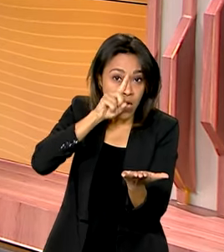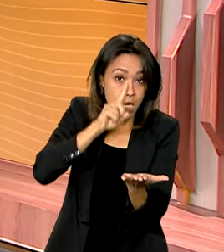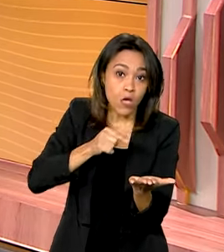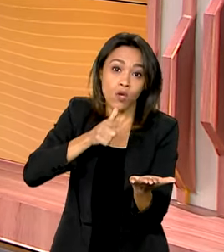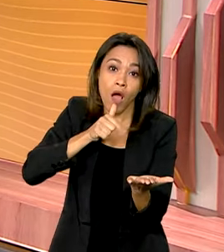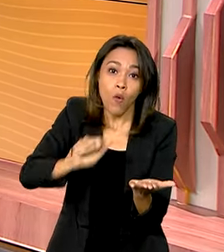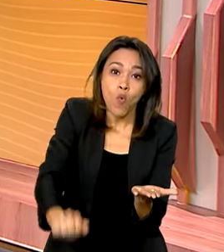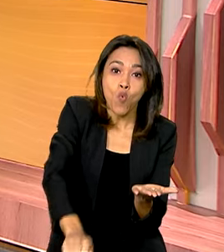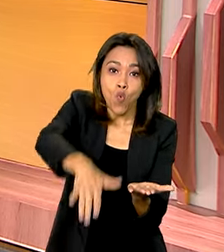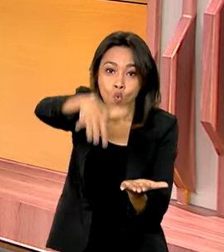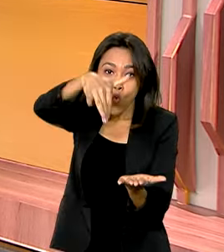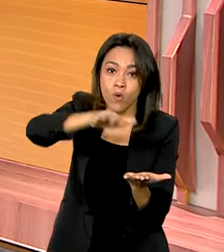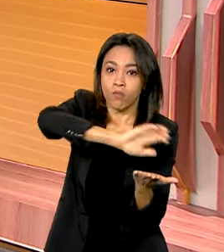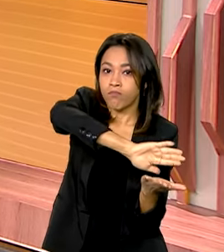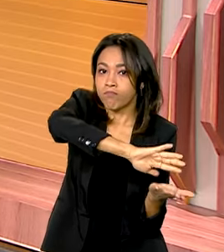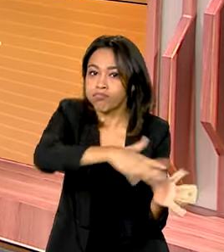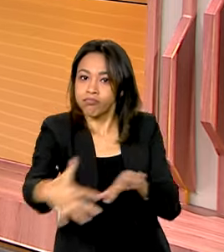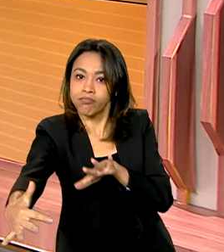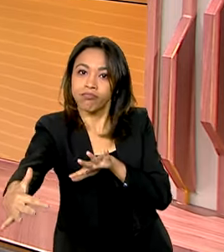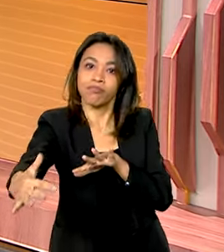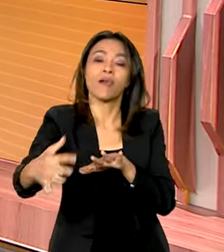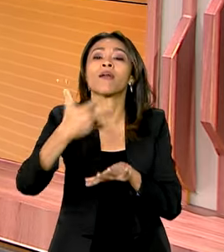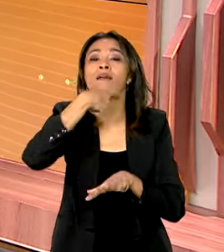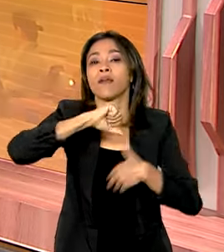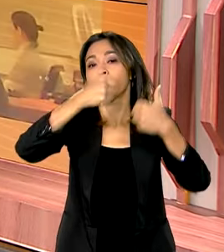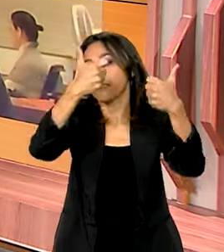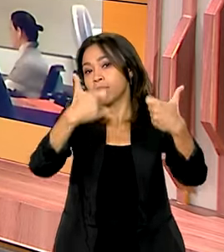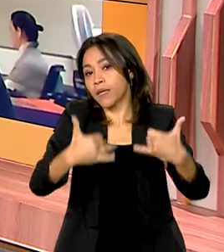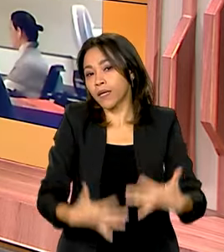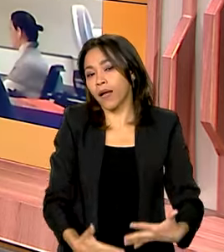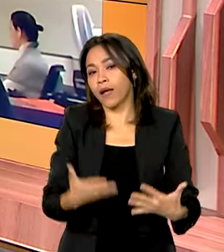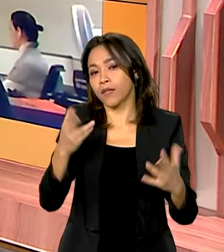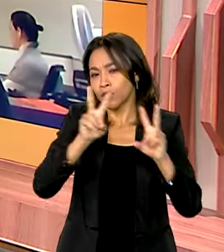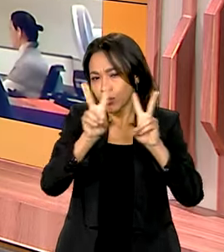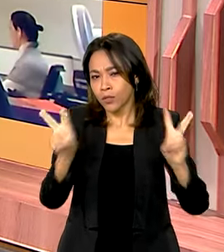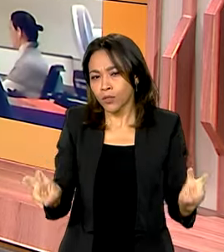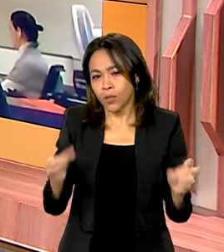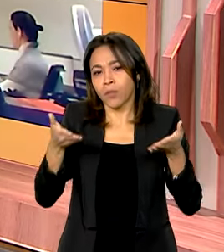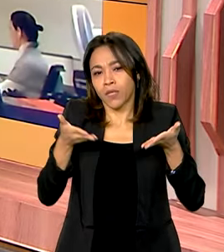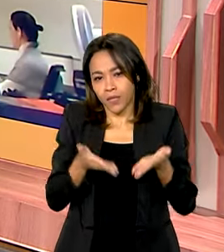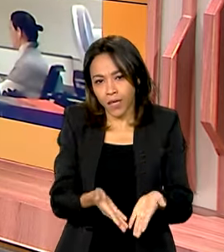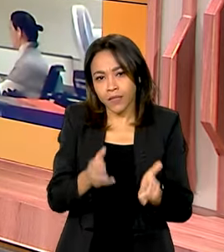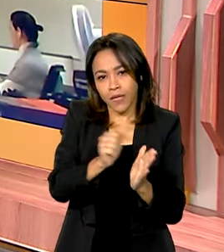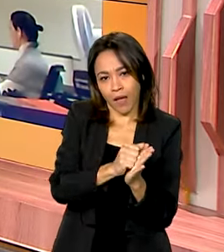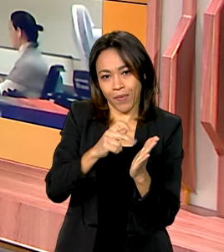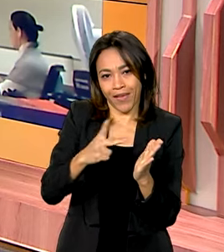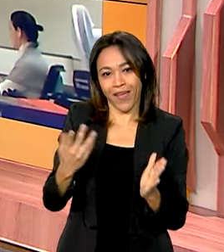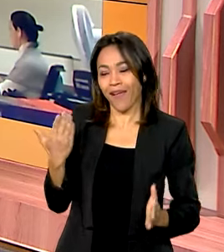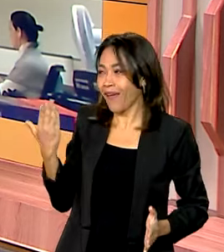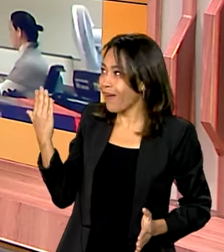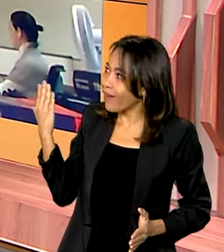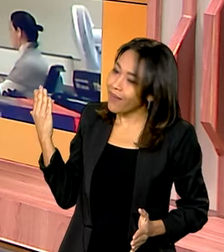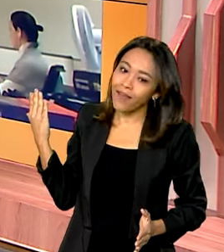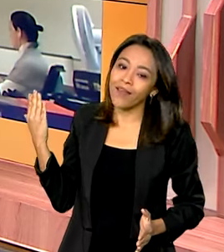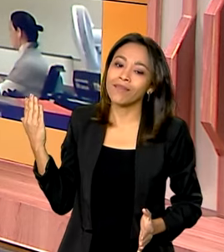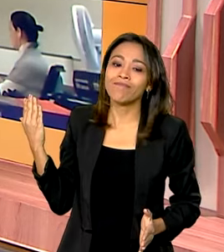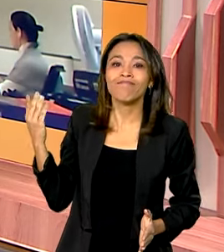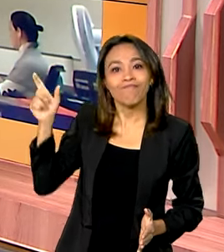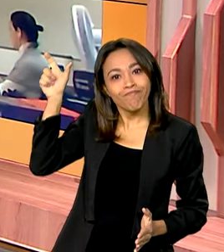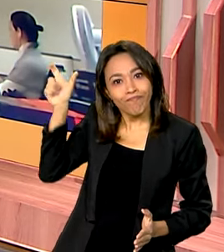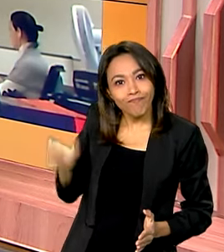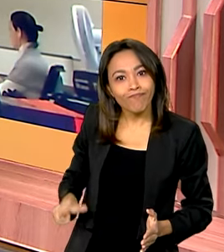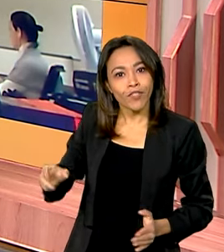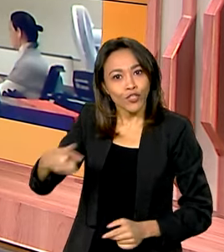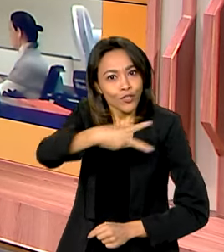de terra, desmoronamentos. Quem vai explicar para a gente um pouco mais como funciona esse aplicativo é o Tiago Antonelli, ele que é